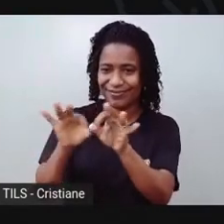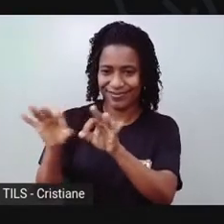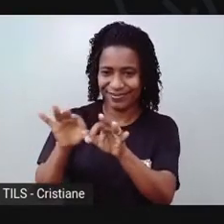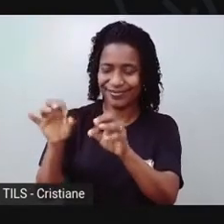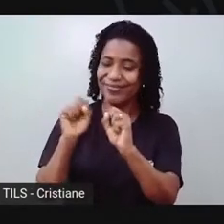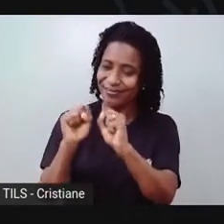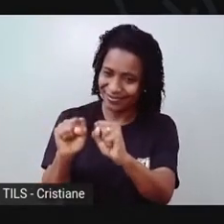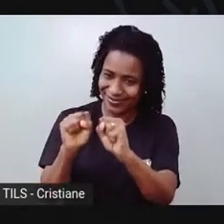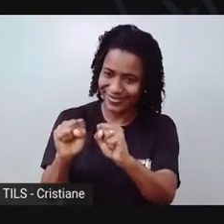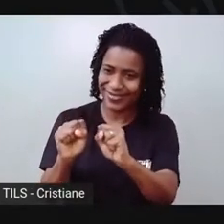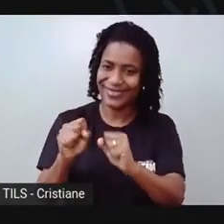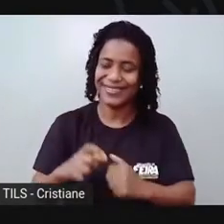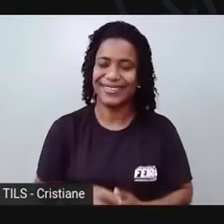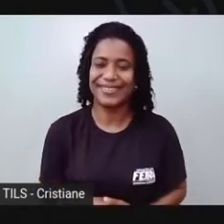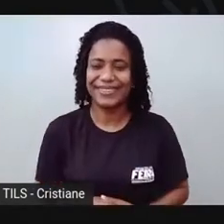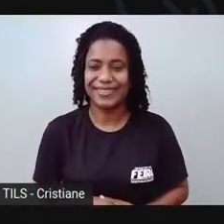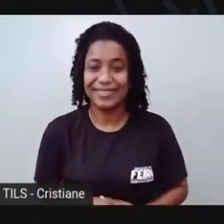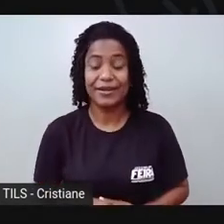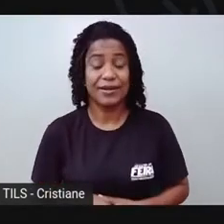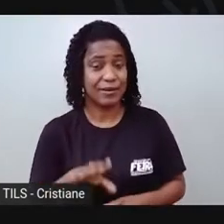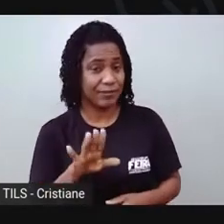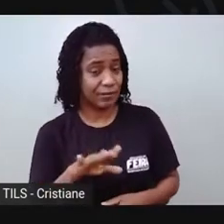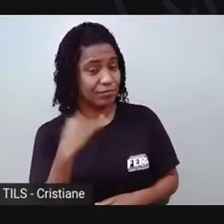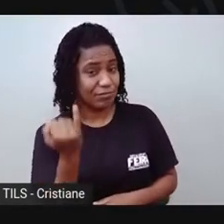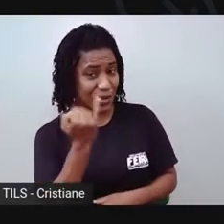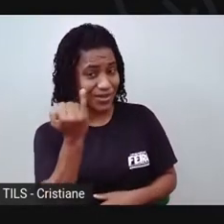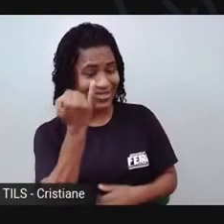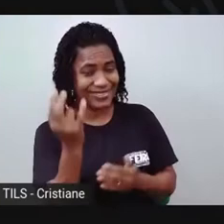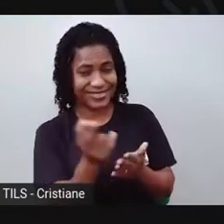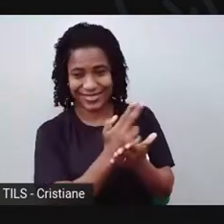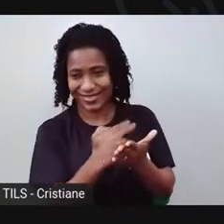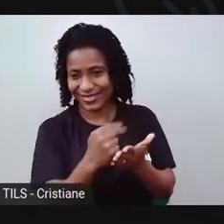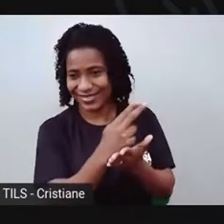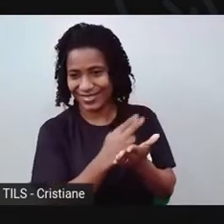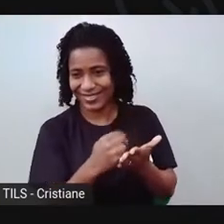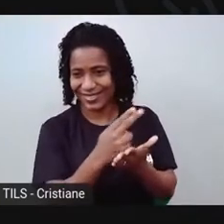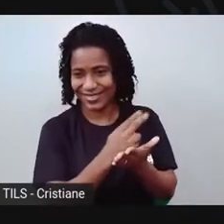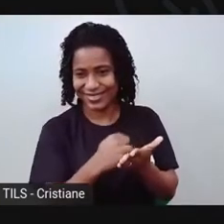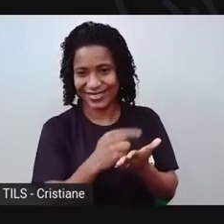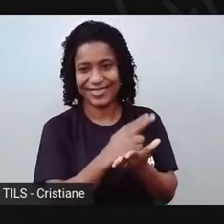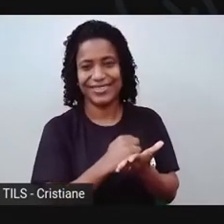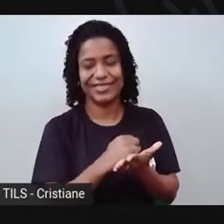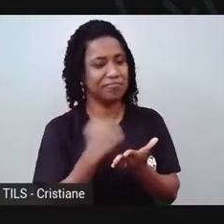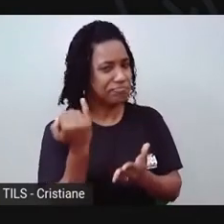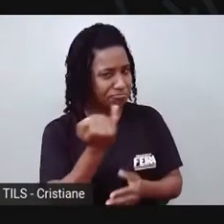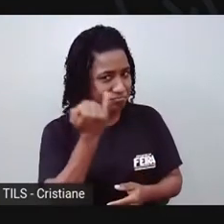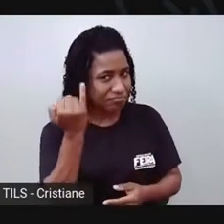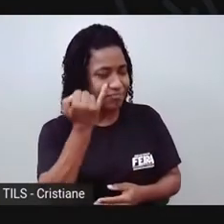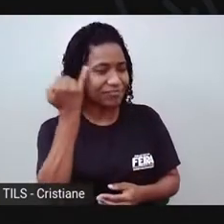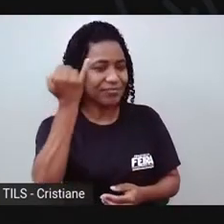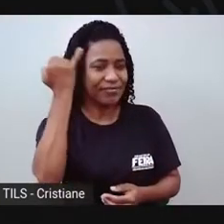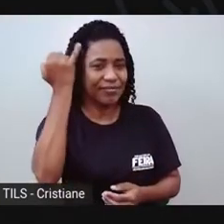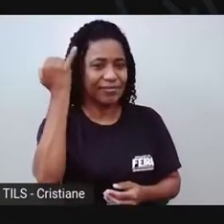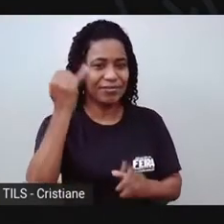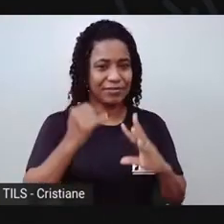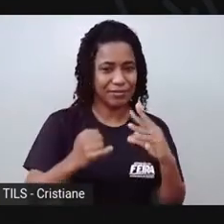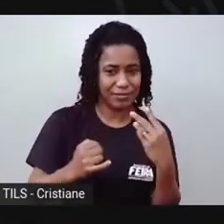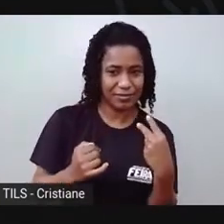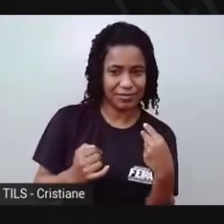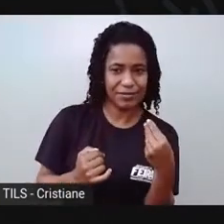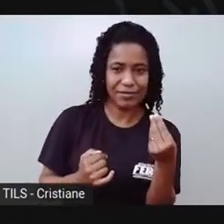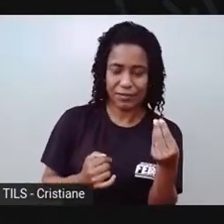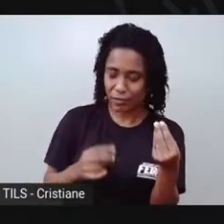O mais importante é desenhar! Esse desenho que a Prelisa tá fazendo é chamado de desenho de observação!